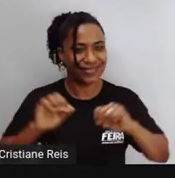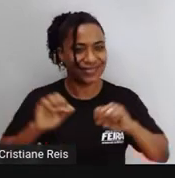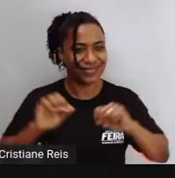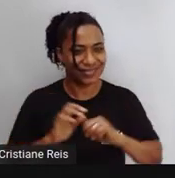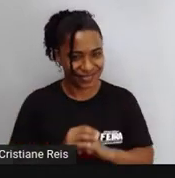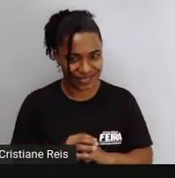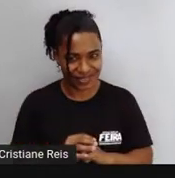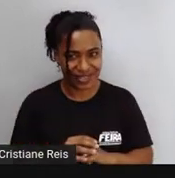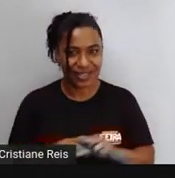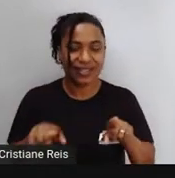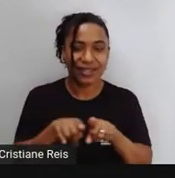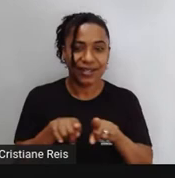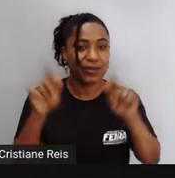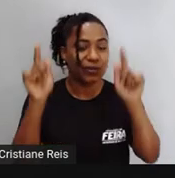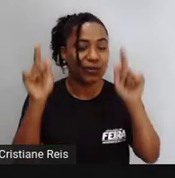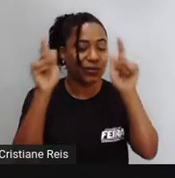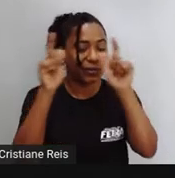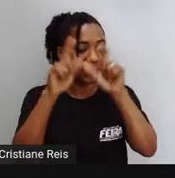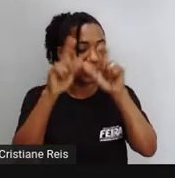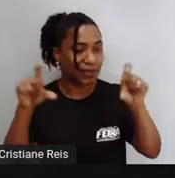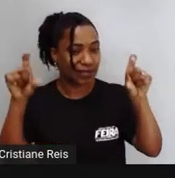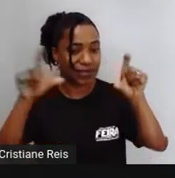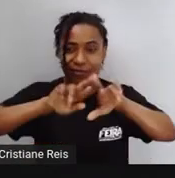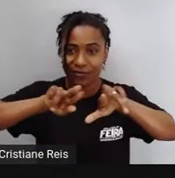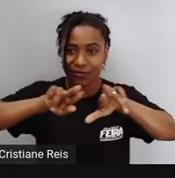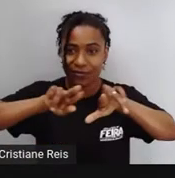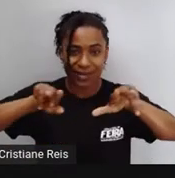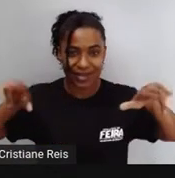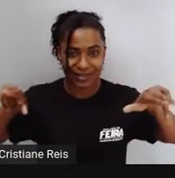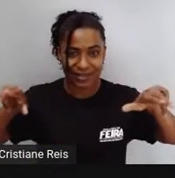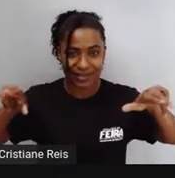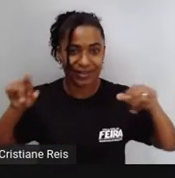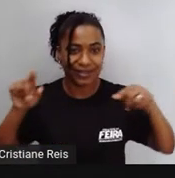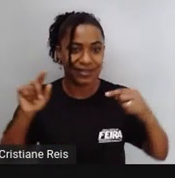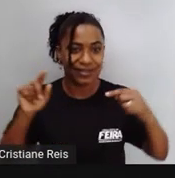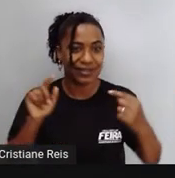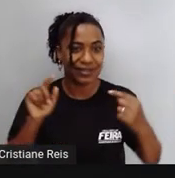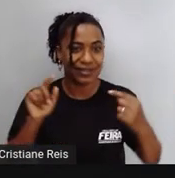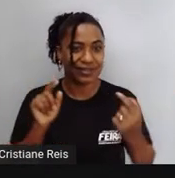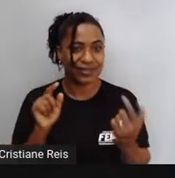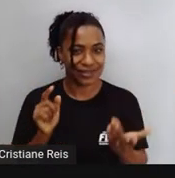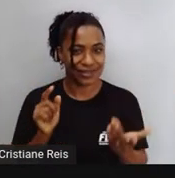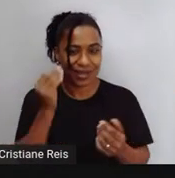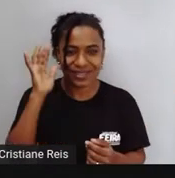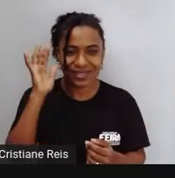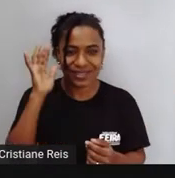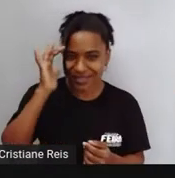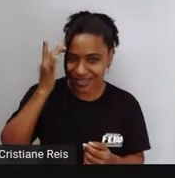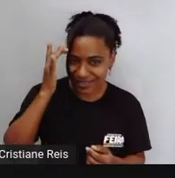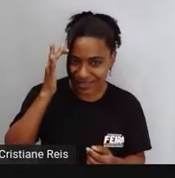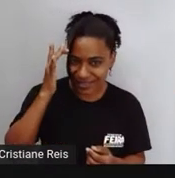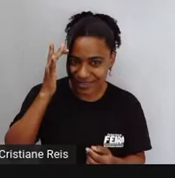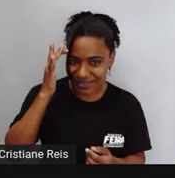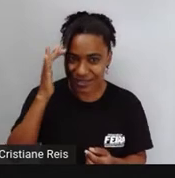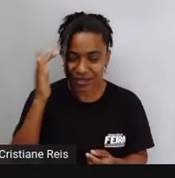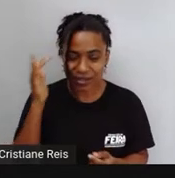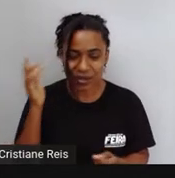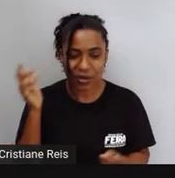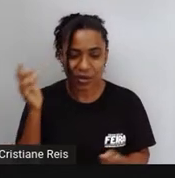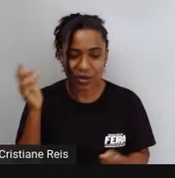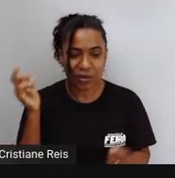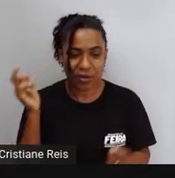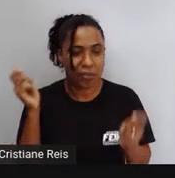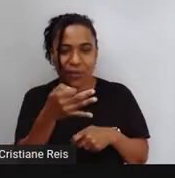com temáticas globais e transversais que revelem o posicionamento crítico do estudante. Vamos também